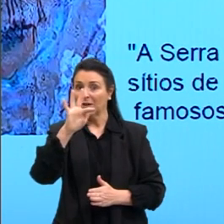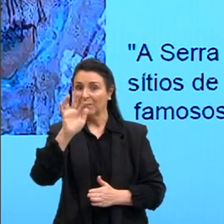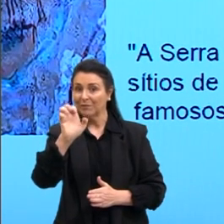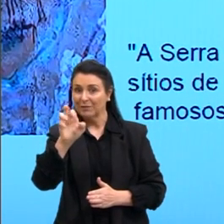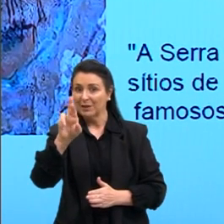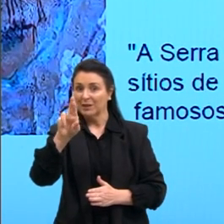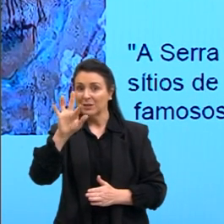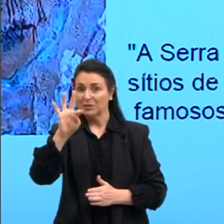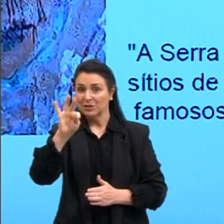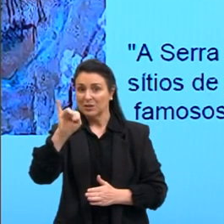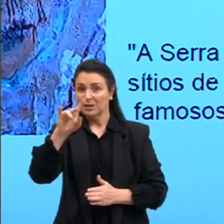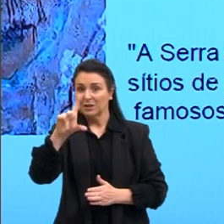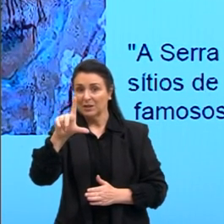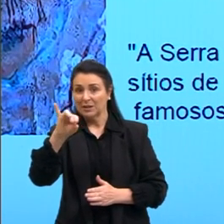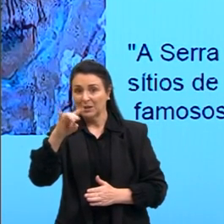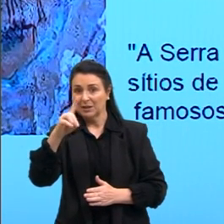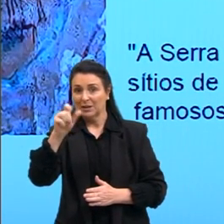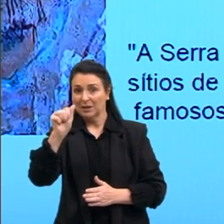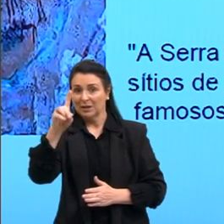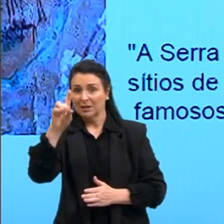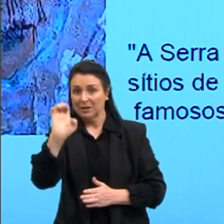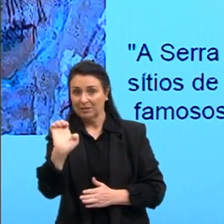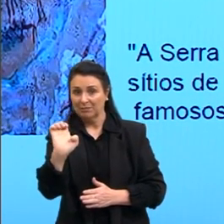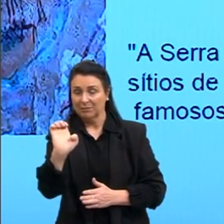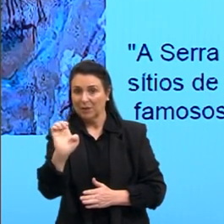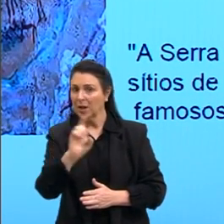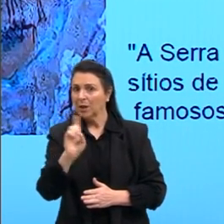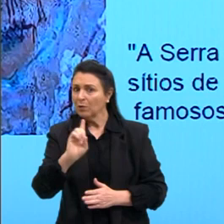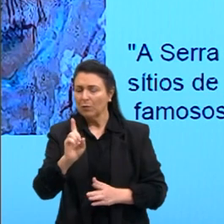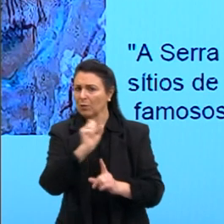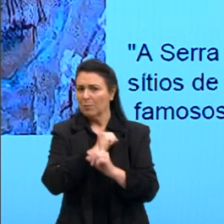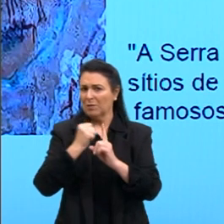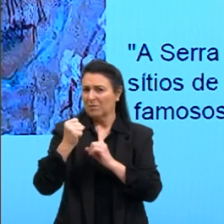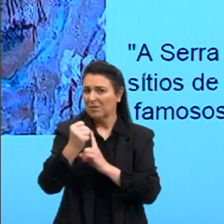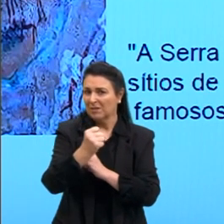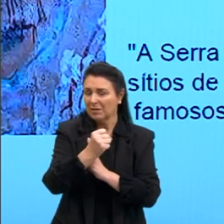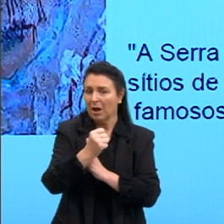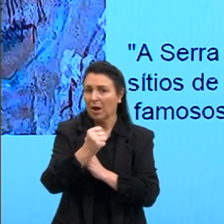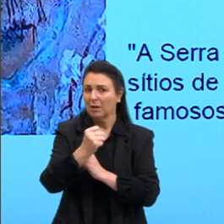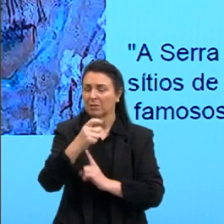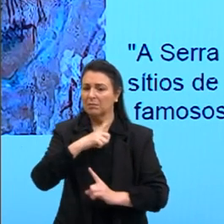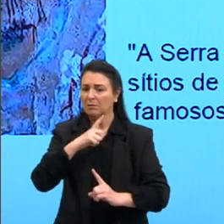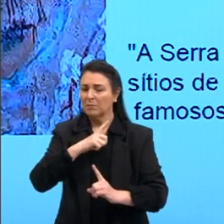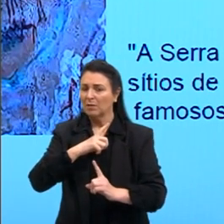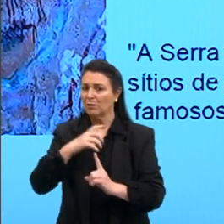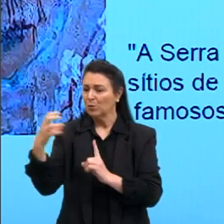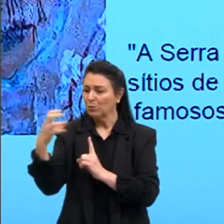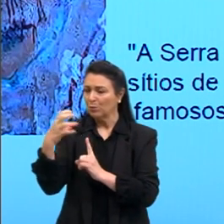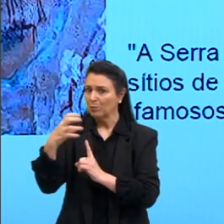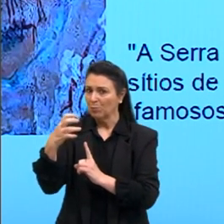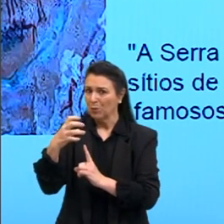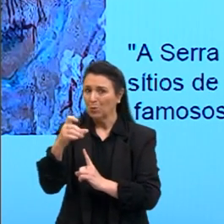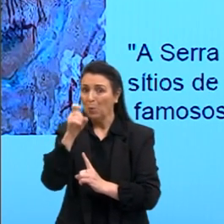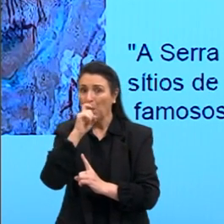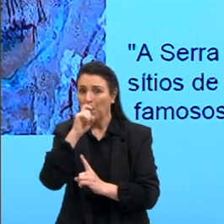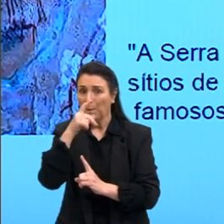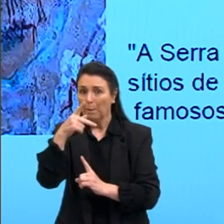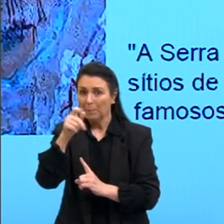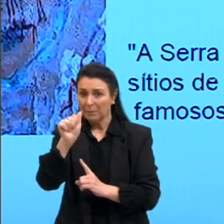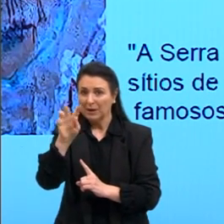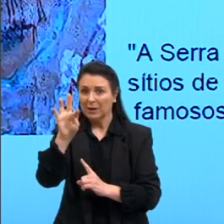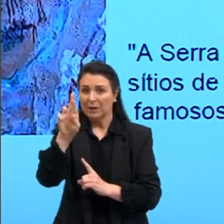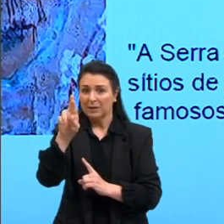sempre patriarcal, com essa cultura que a gente encontra nos dias de hoje. Nós temos aqui a